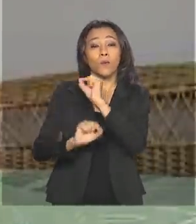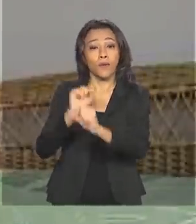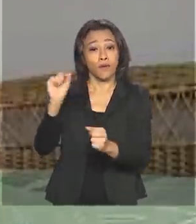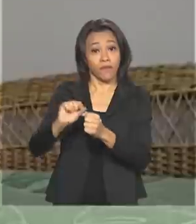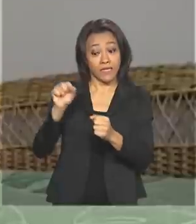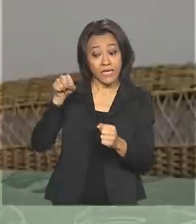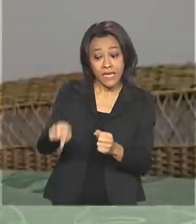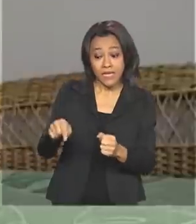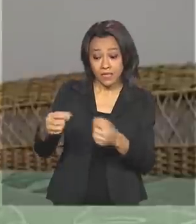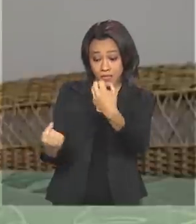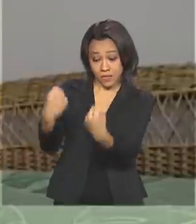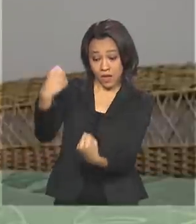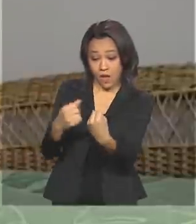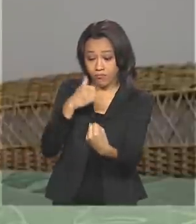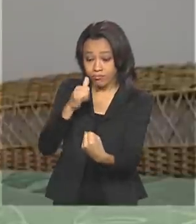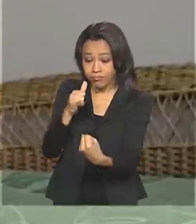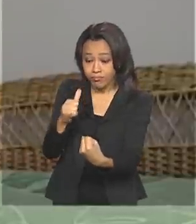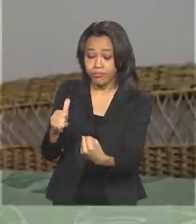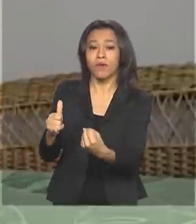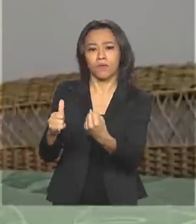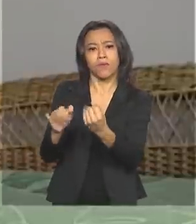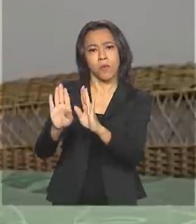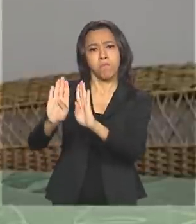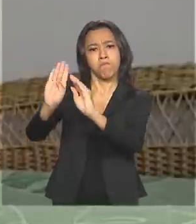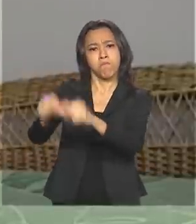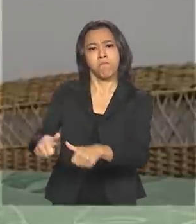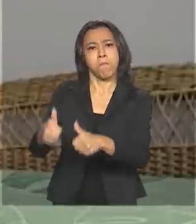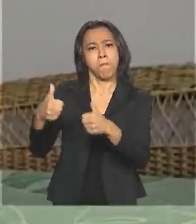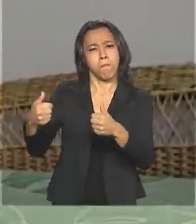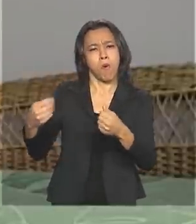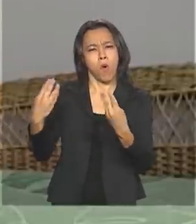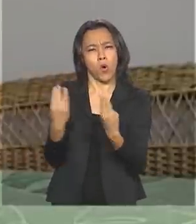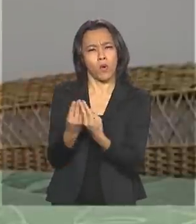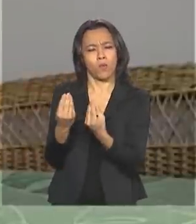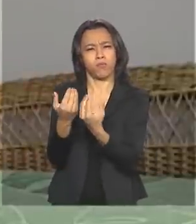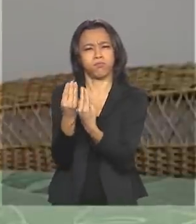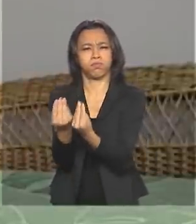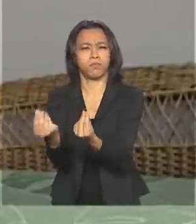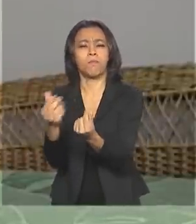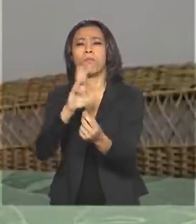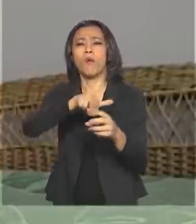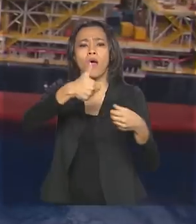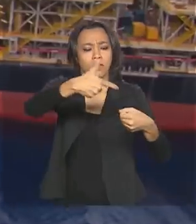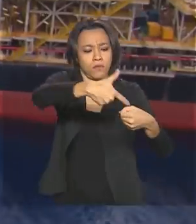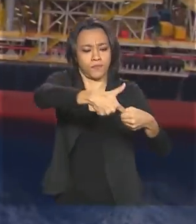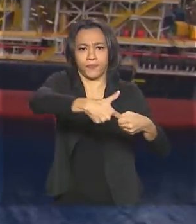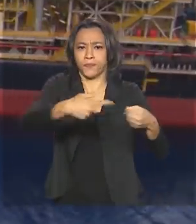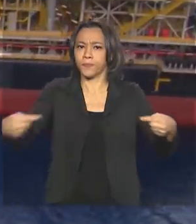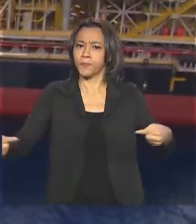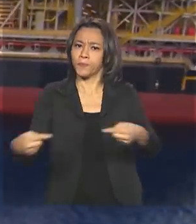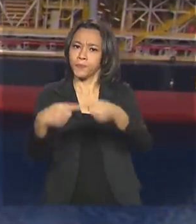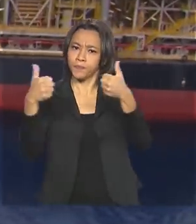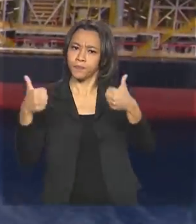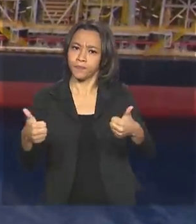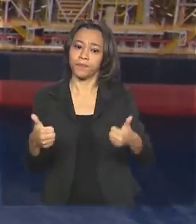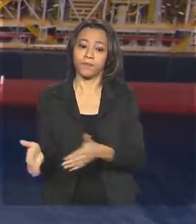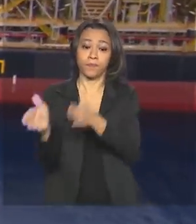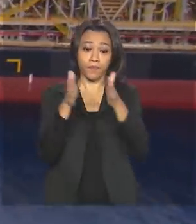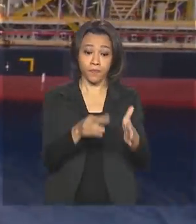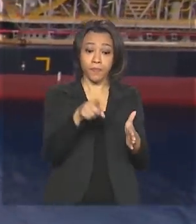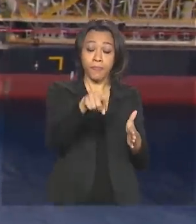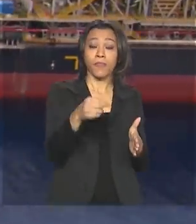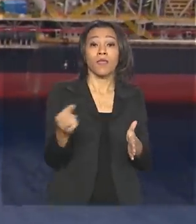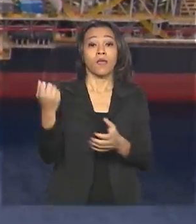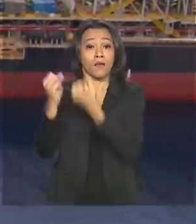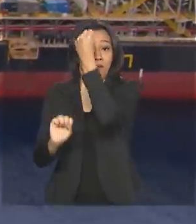esses motores funcionem de forma adequada, com essas novas necessidades tecnológicas. Produtores e importadores